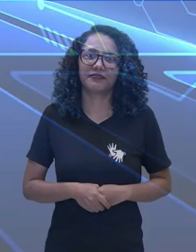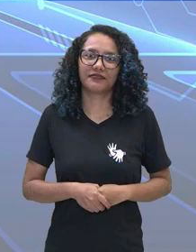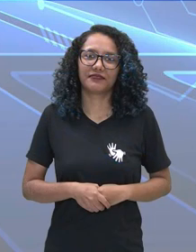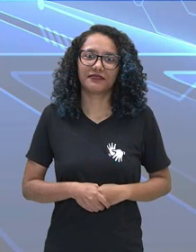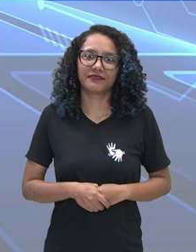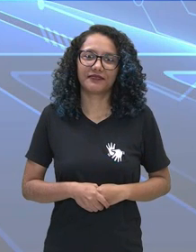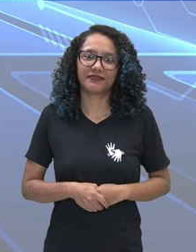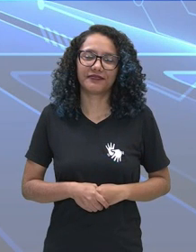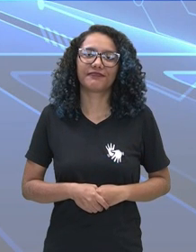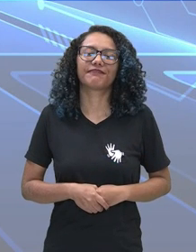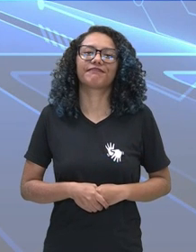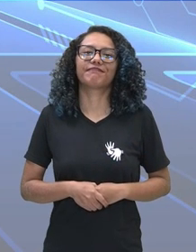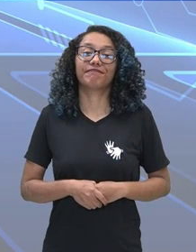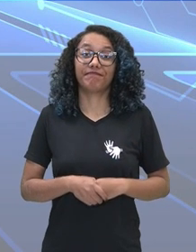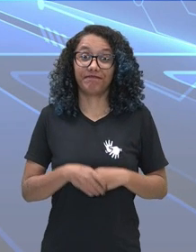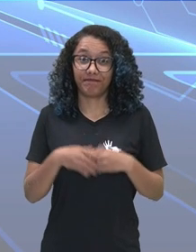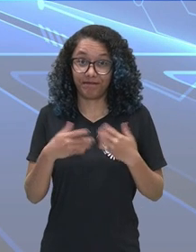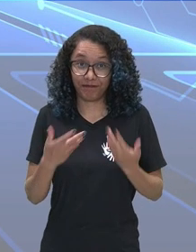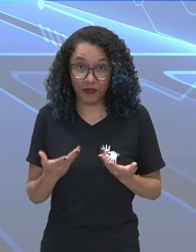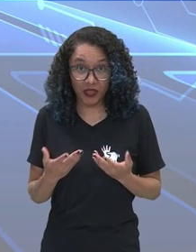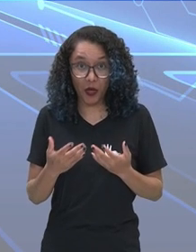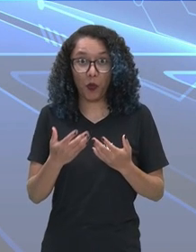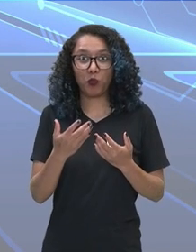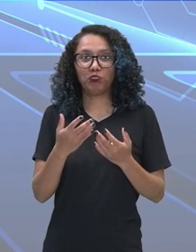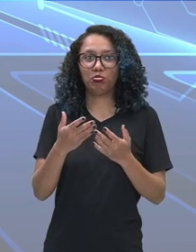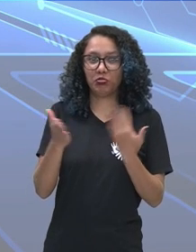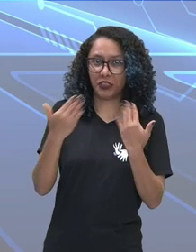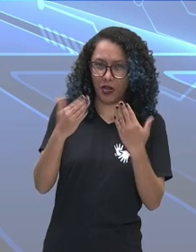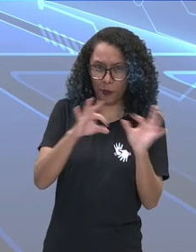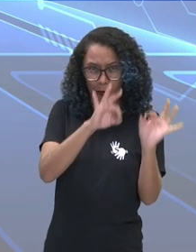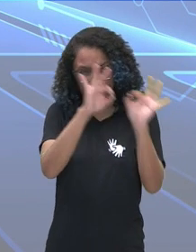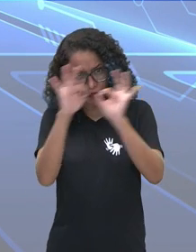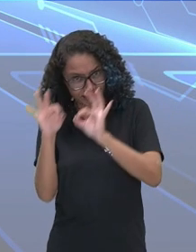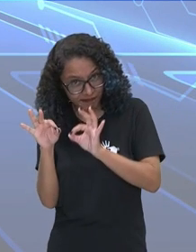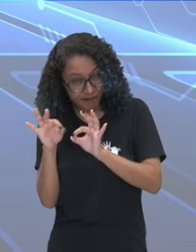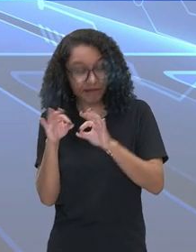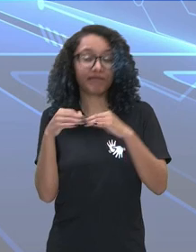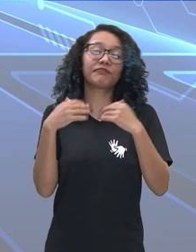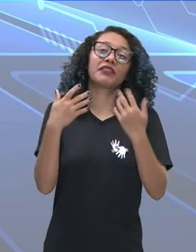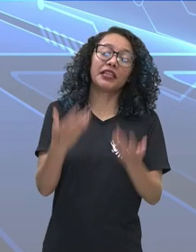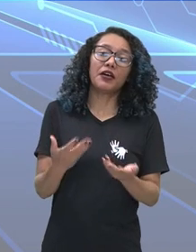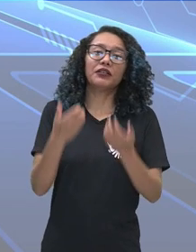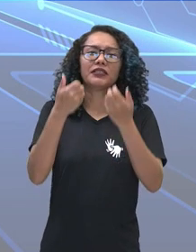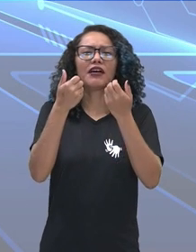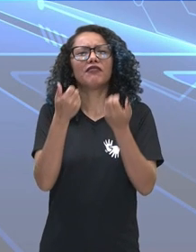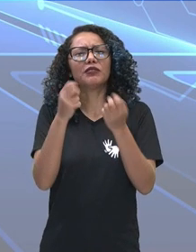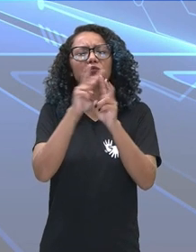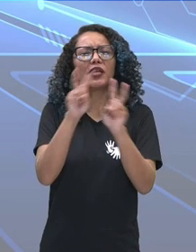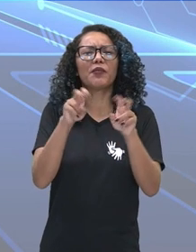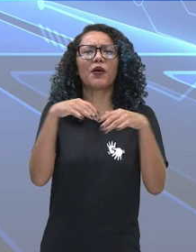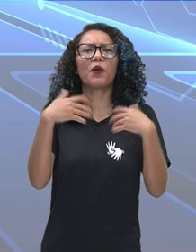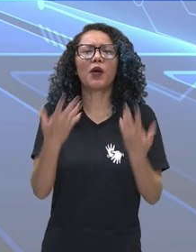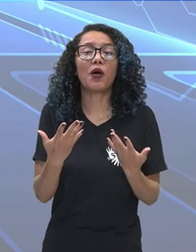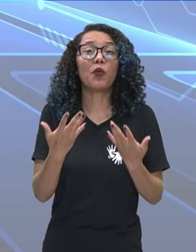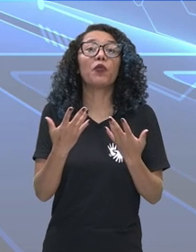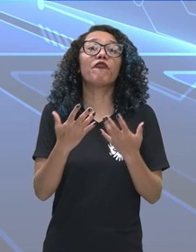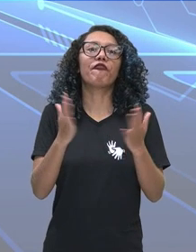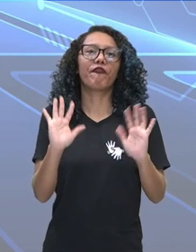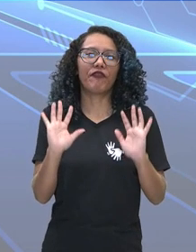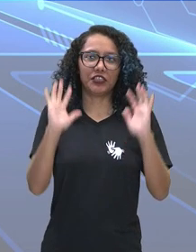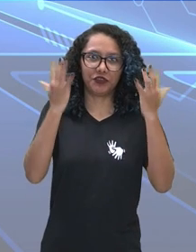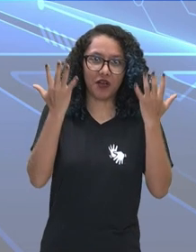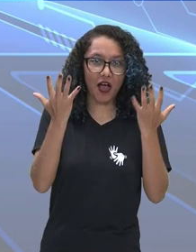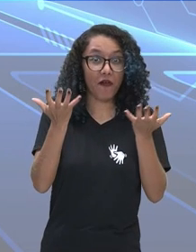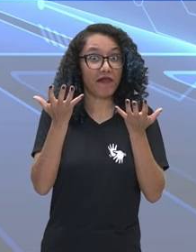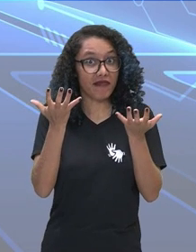Olha aí, observaram o diálogo? Eles estavam falando aí sobre o festival que eles pretendem ir, né? E aqui,